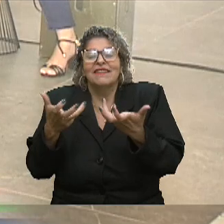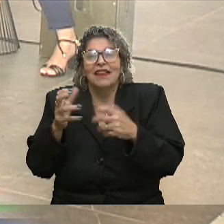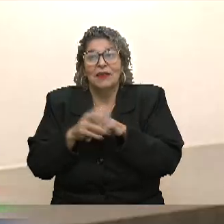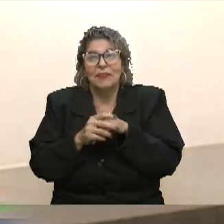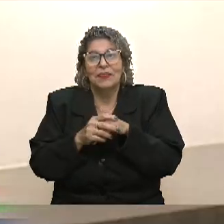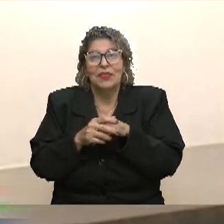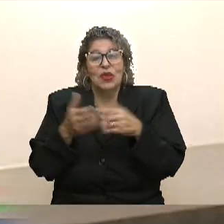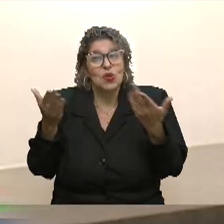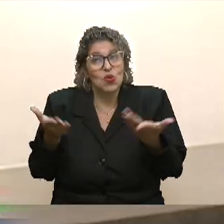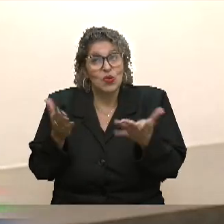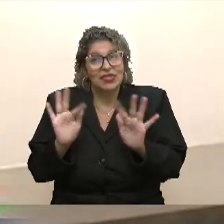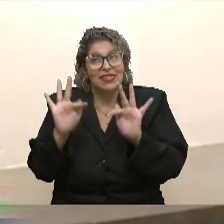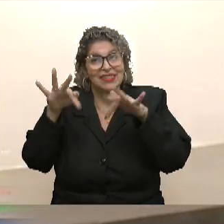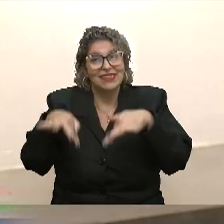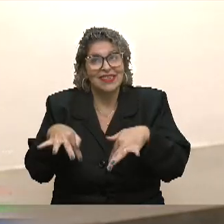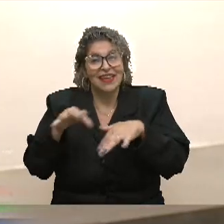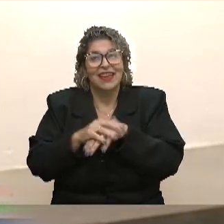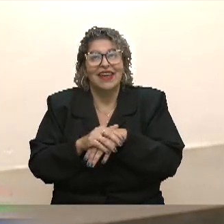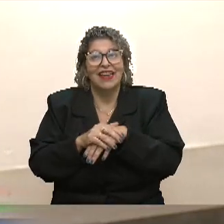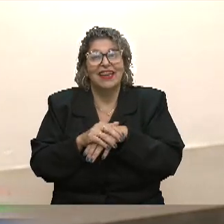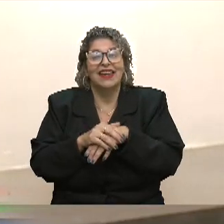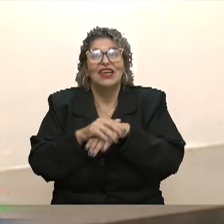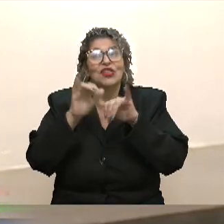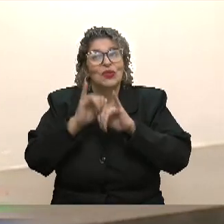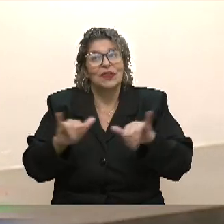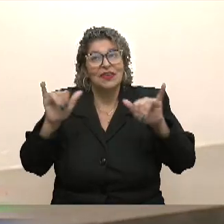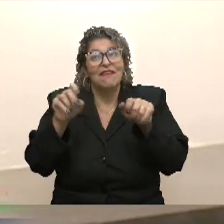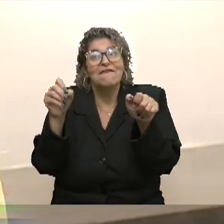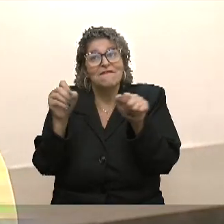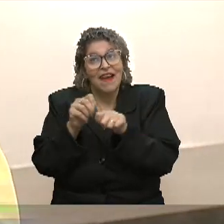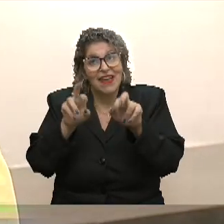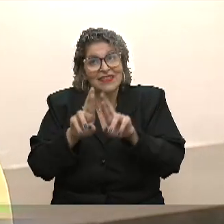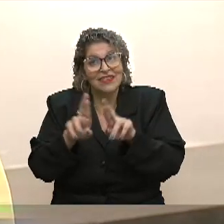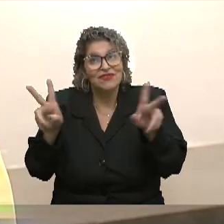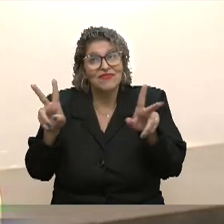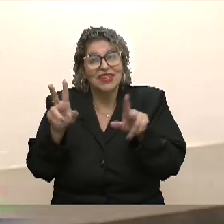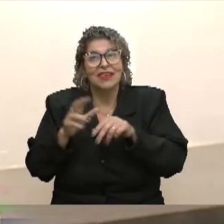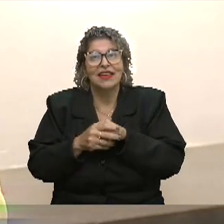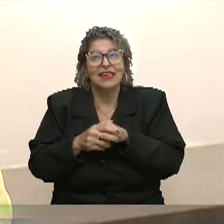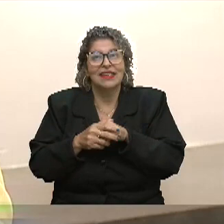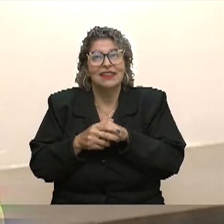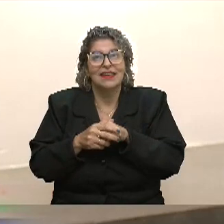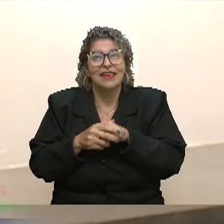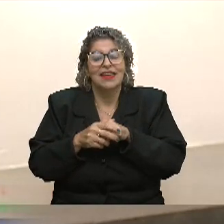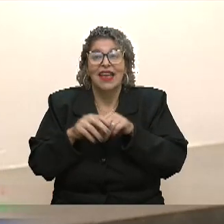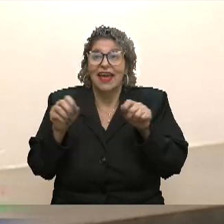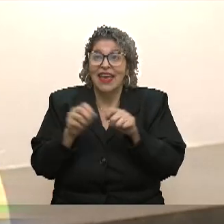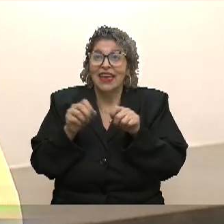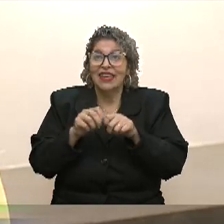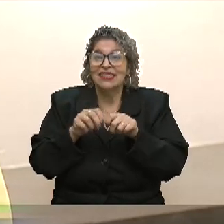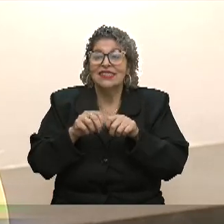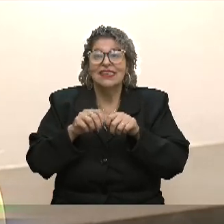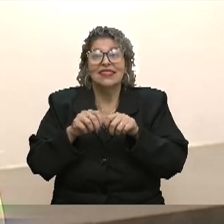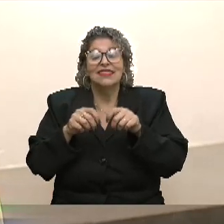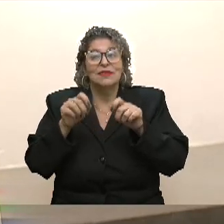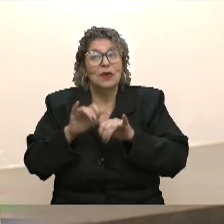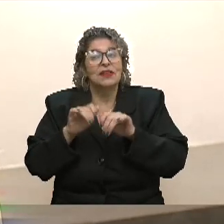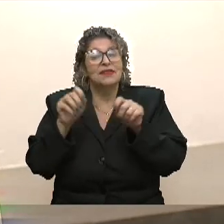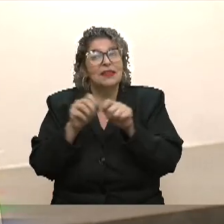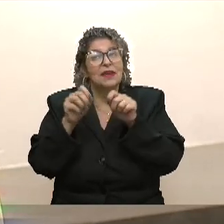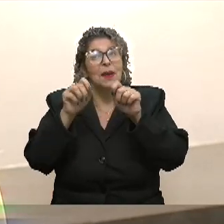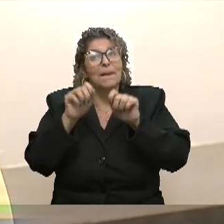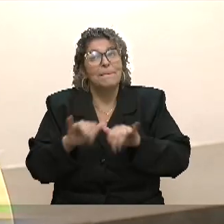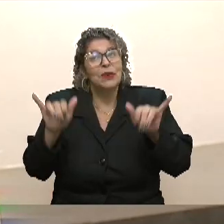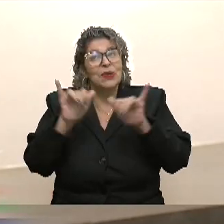hoje encerra o nosso programa, o Faça a Diferença. Essa edição e outras edições do Faça,